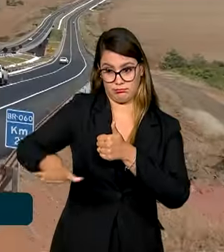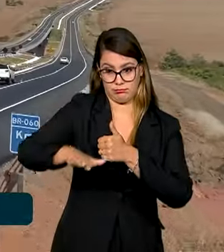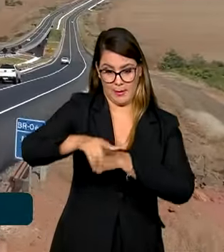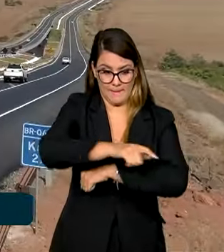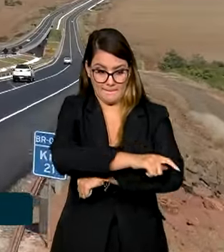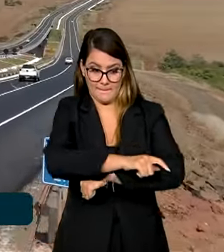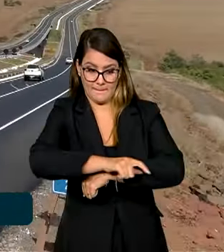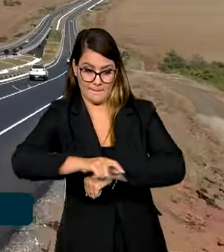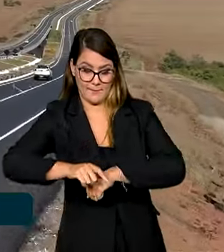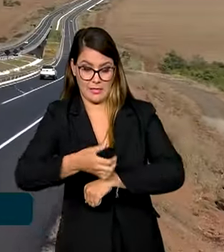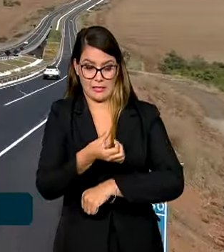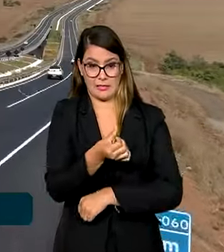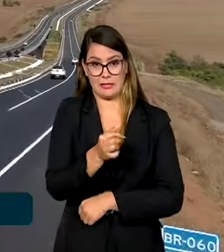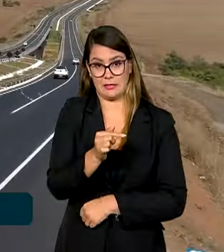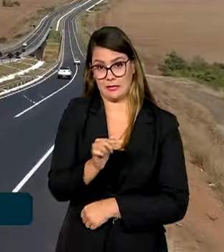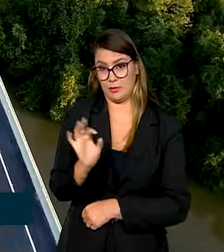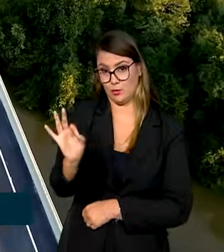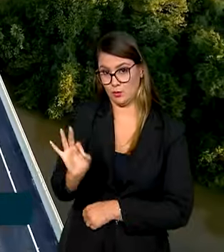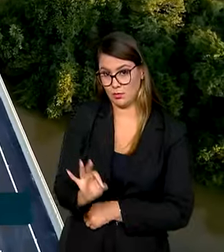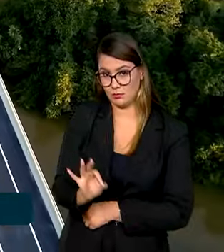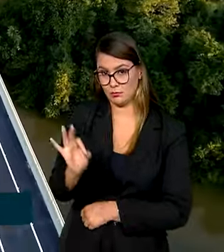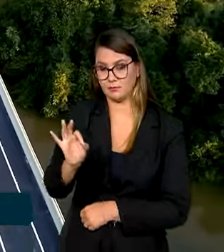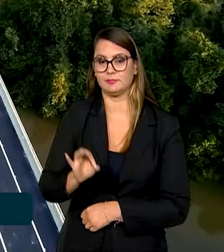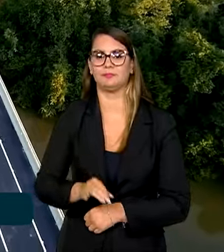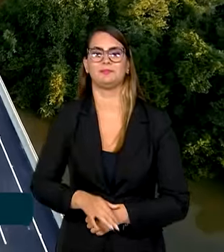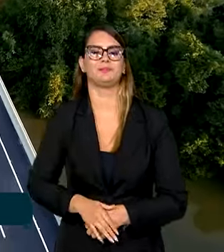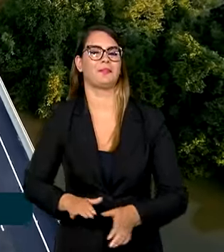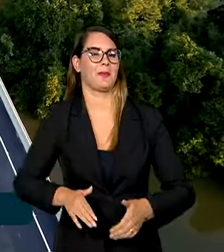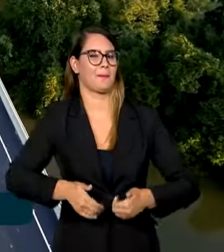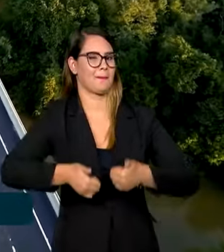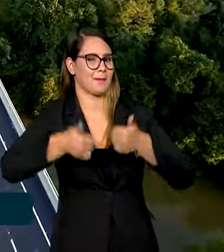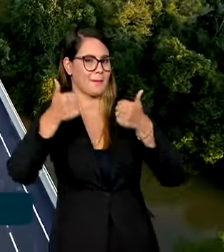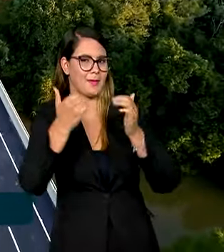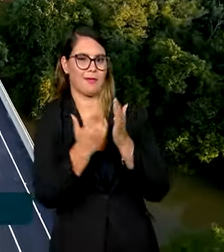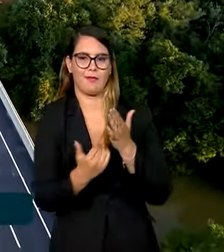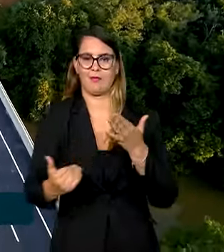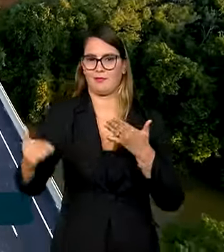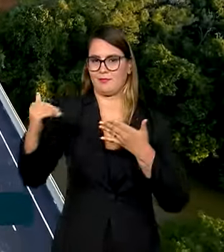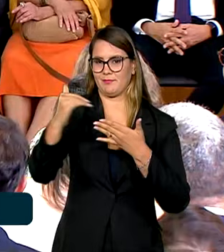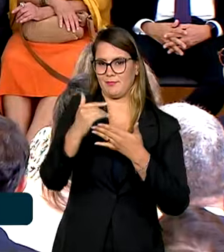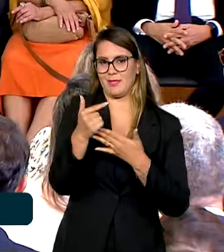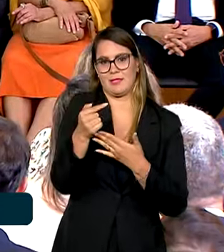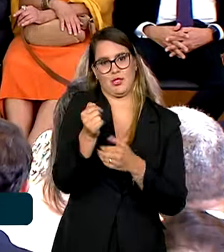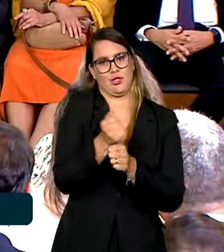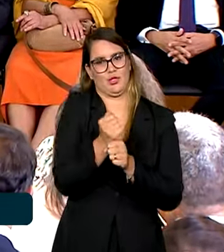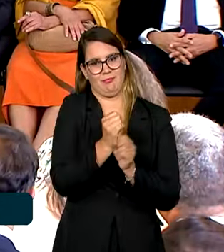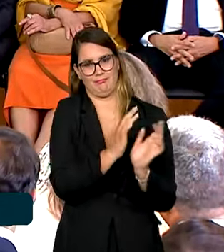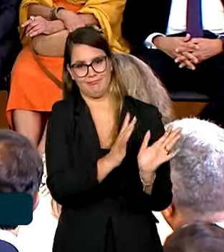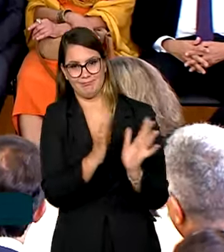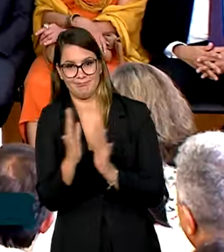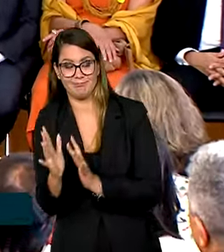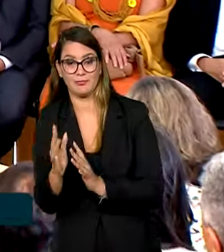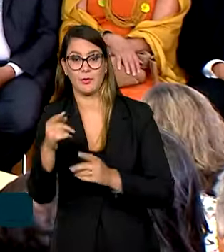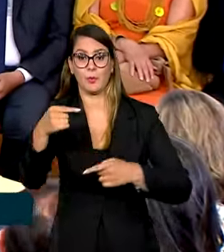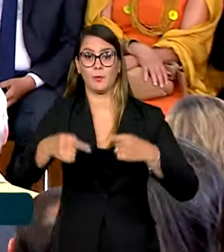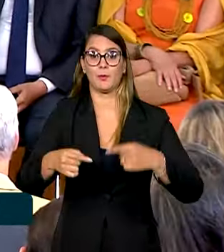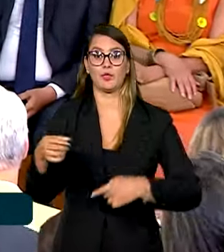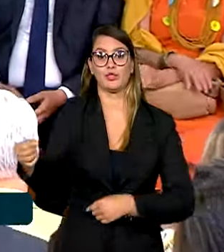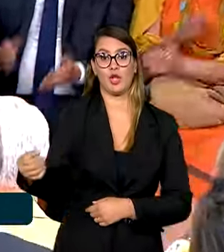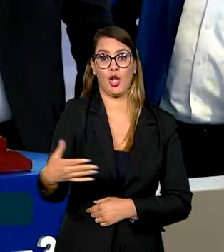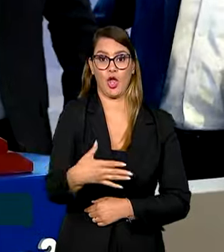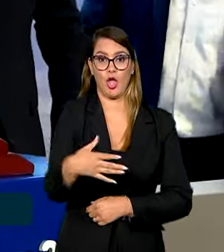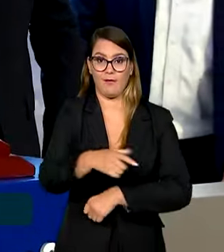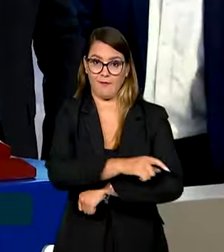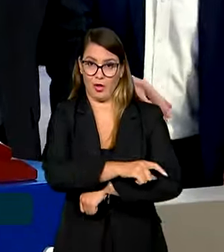ficou em 67%, o melhor patamar em sete anos. Com a nova política de concessões de